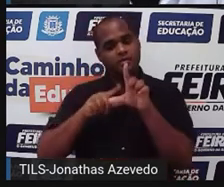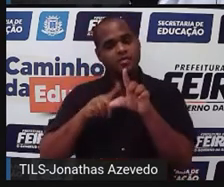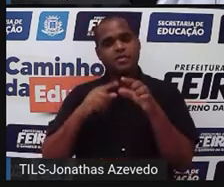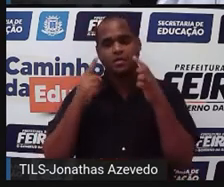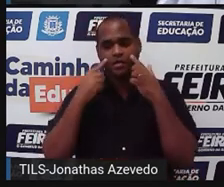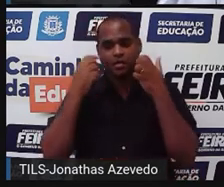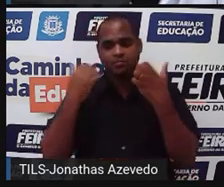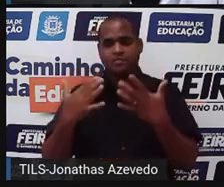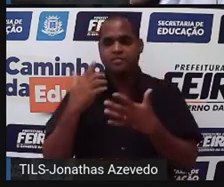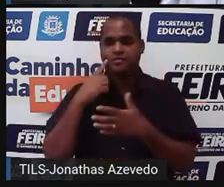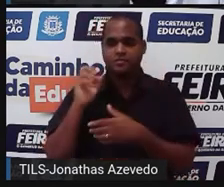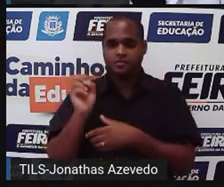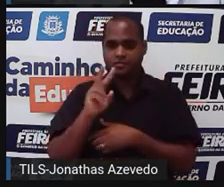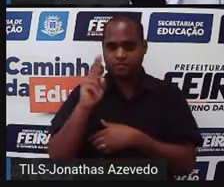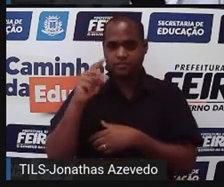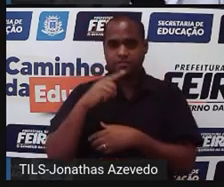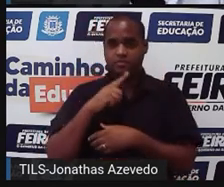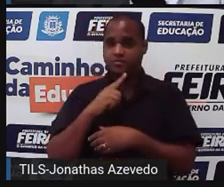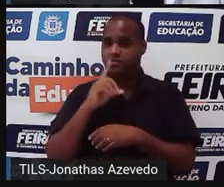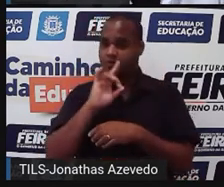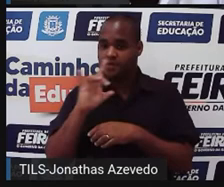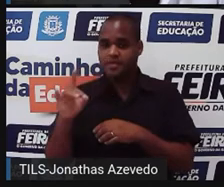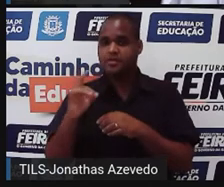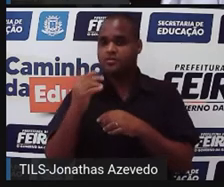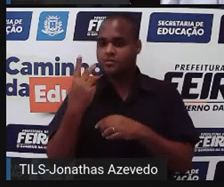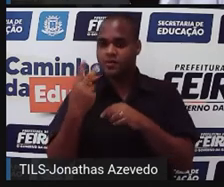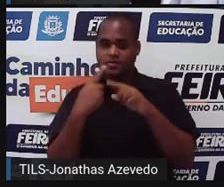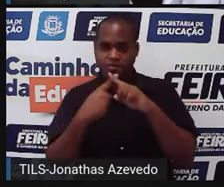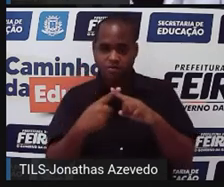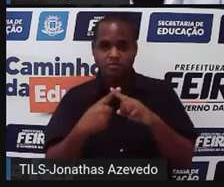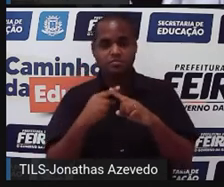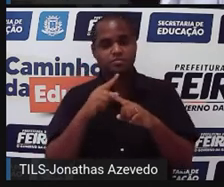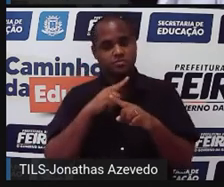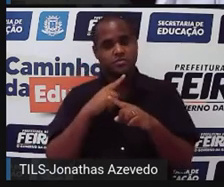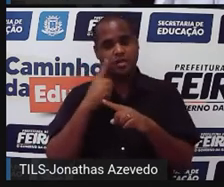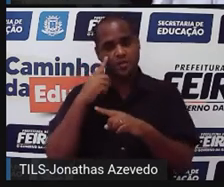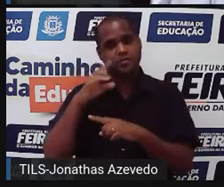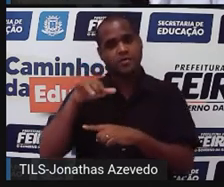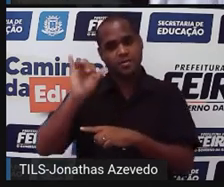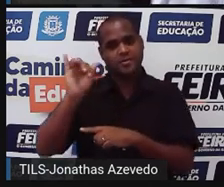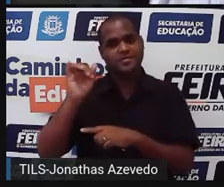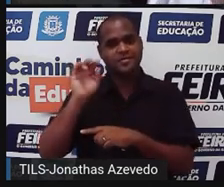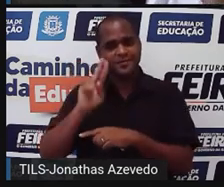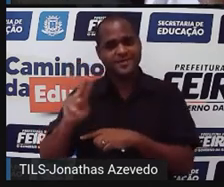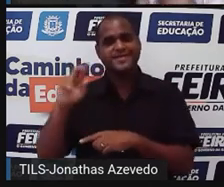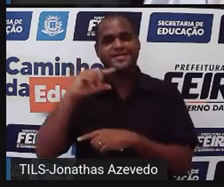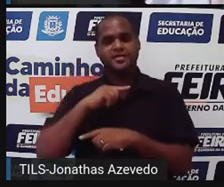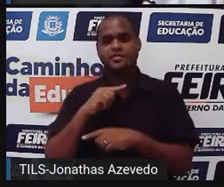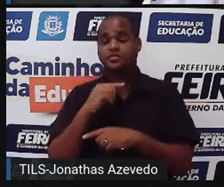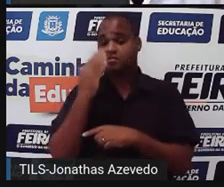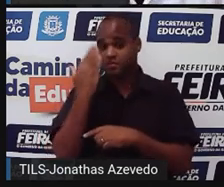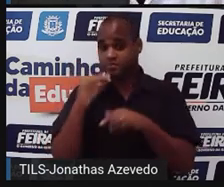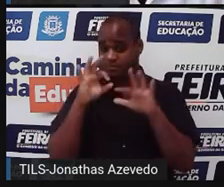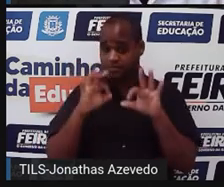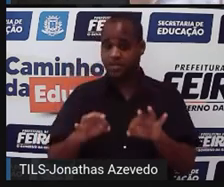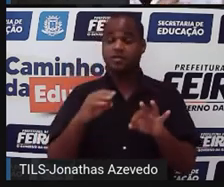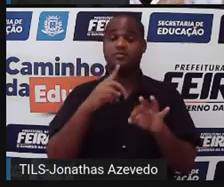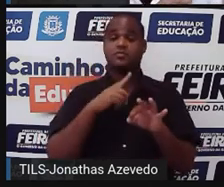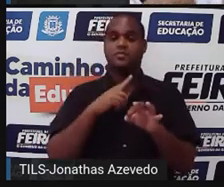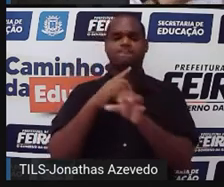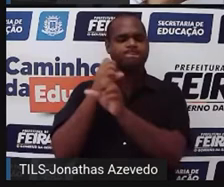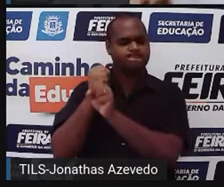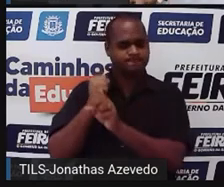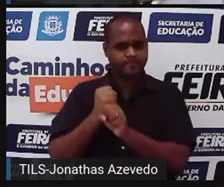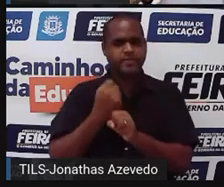de pirâmides. Para cubos eu usei X, para pirâmides eu vou usar Y. O que eu sei é o seguinte, se eu pegar a quantidade de